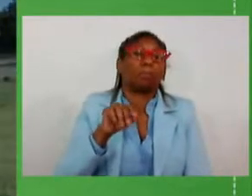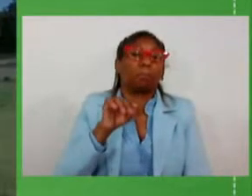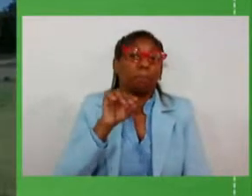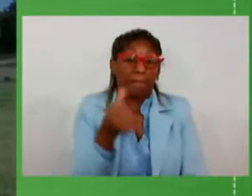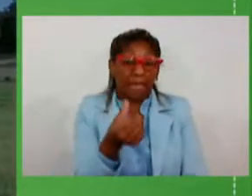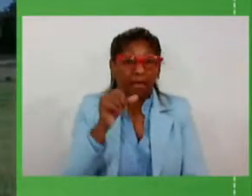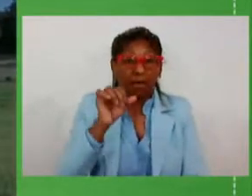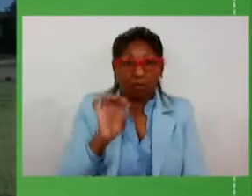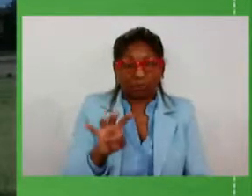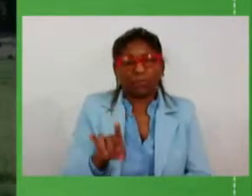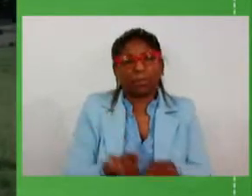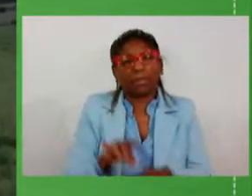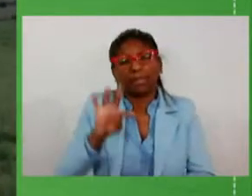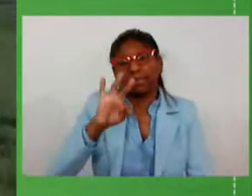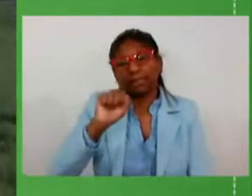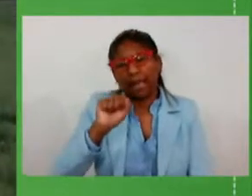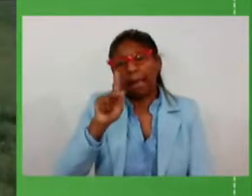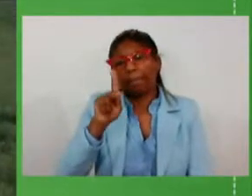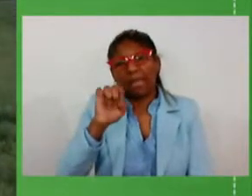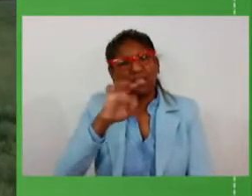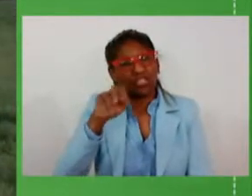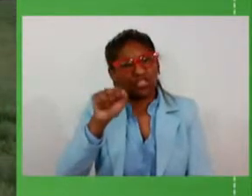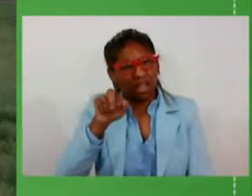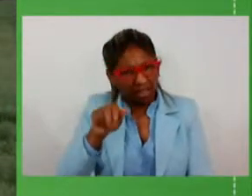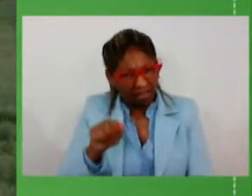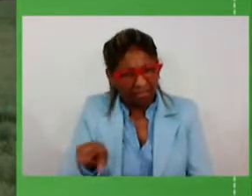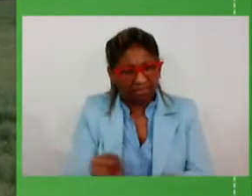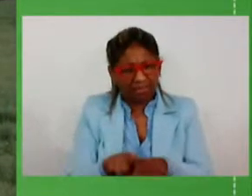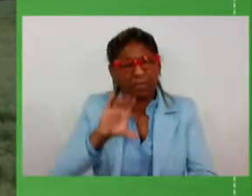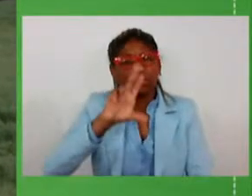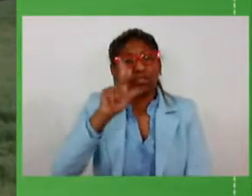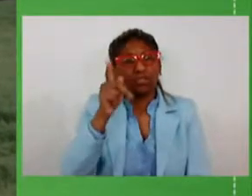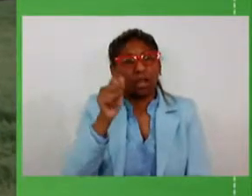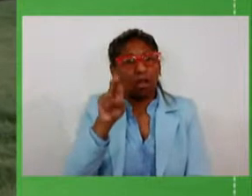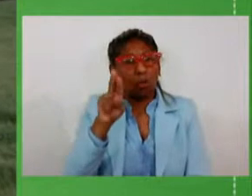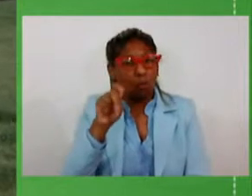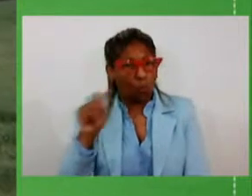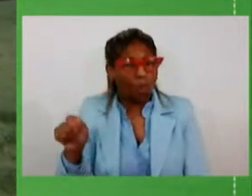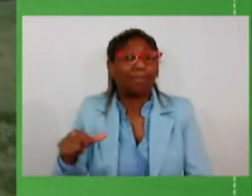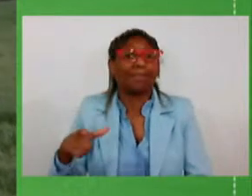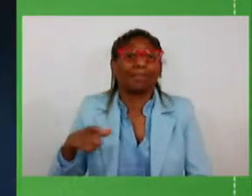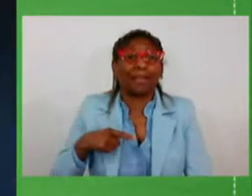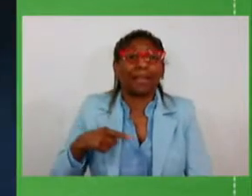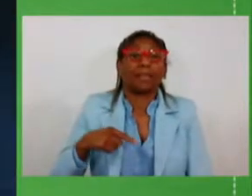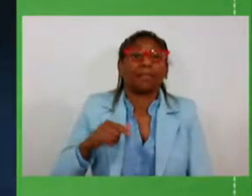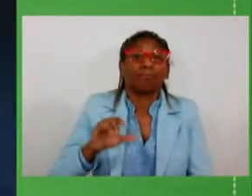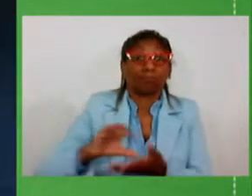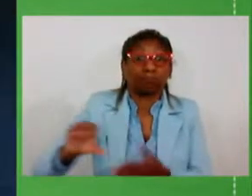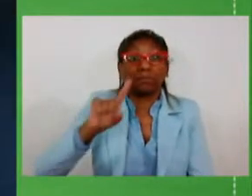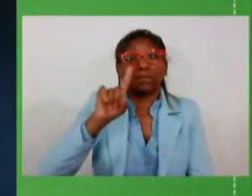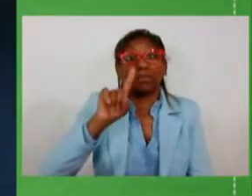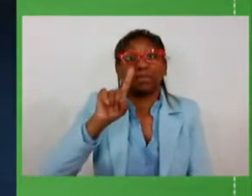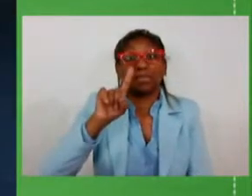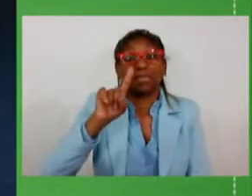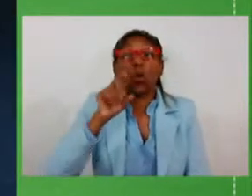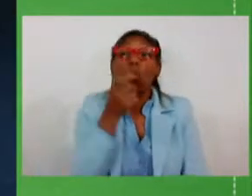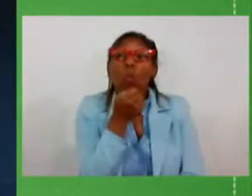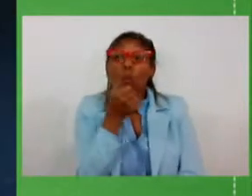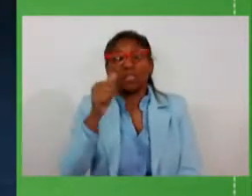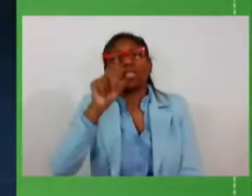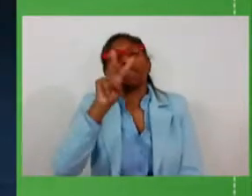Tapejara e Charrua também vão receber investimentos na 430 de quase 20 milhões de reais e